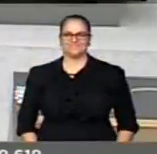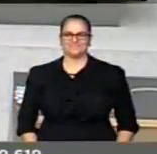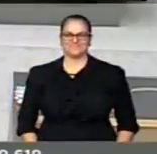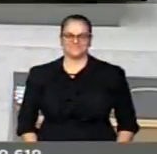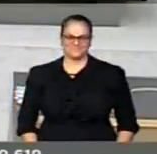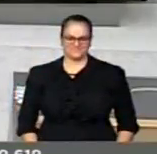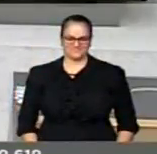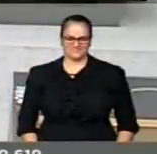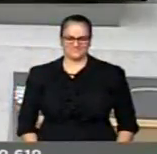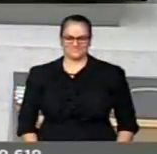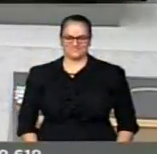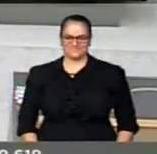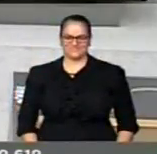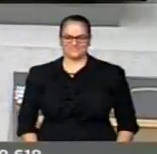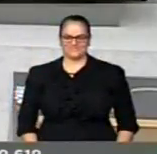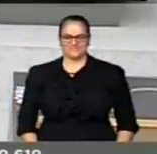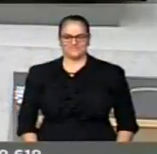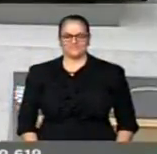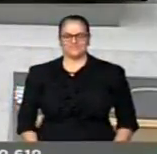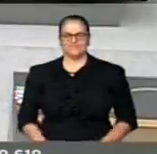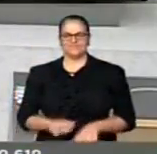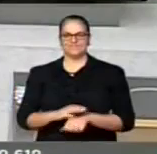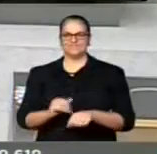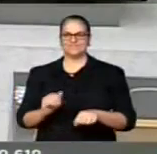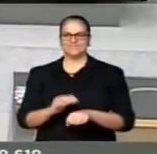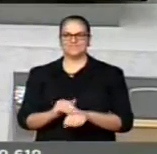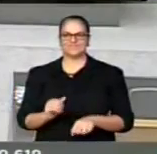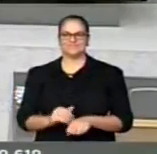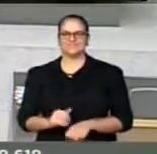Geraldo Rezende, Davidson Magalhães,